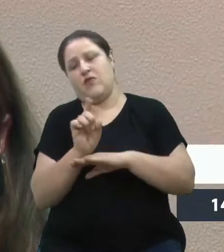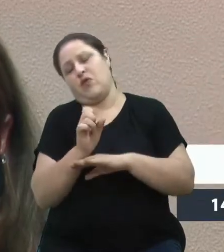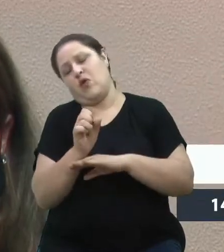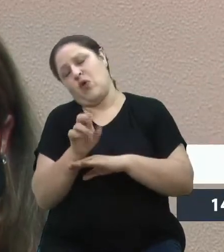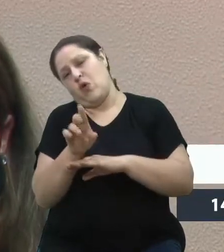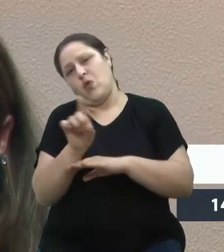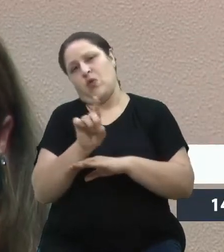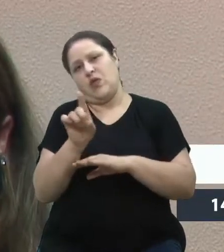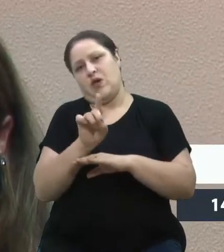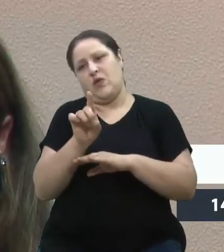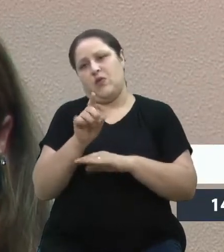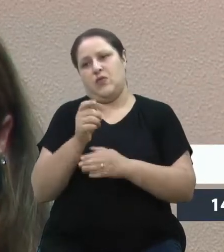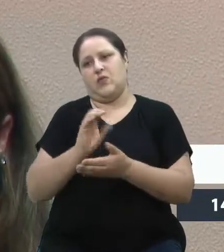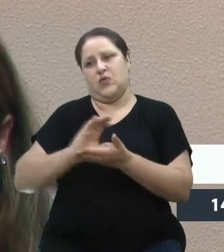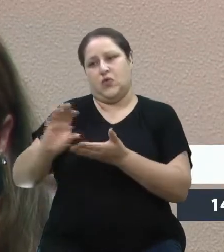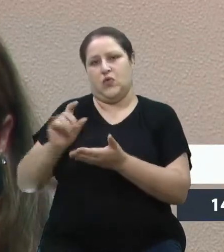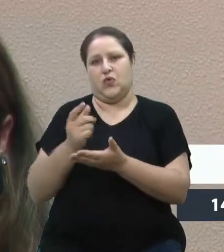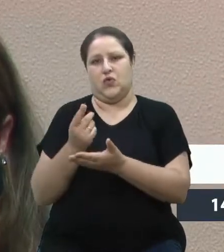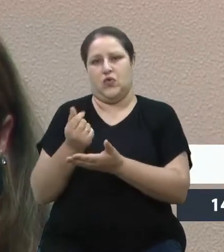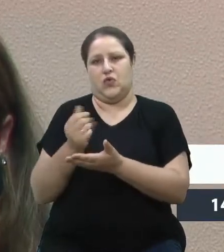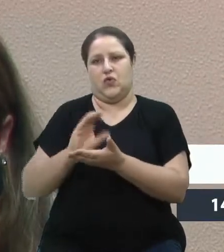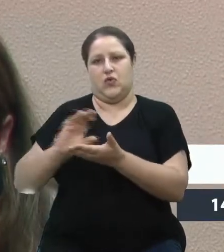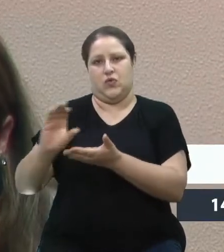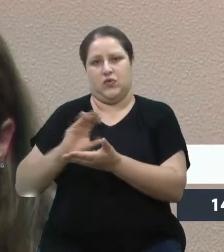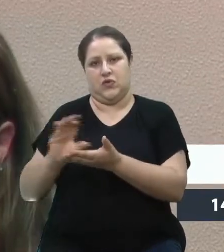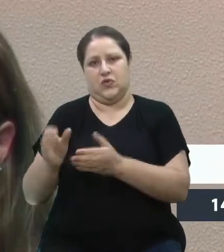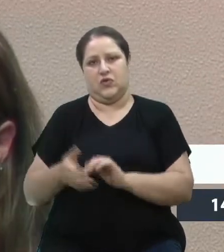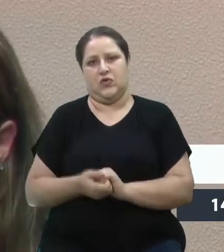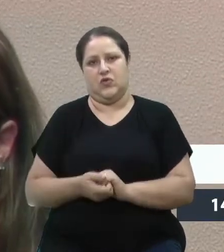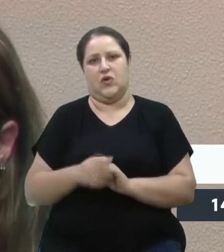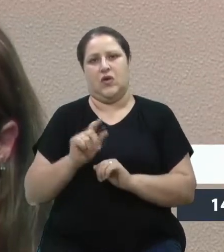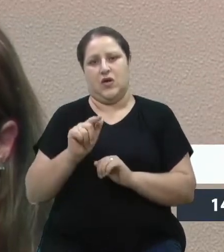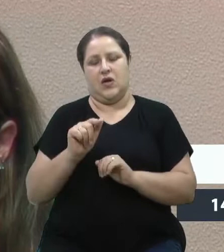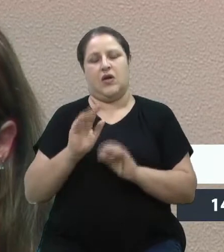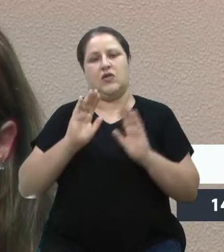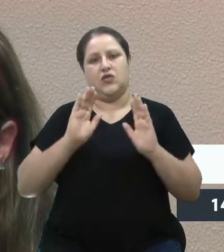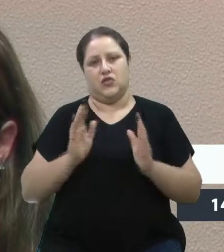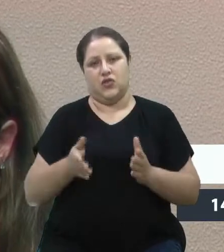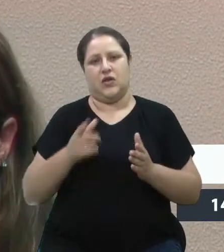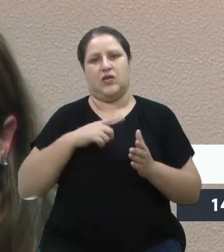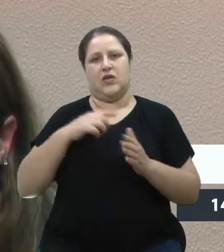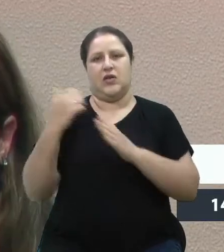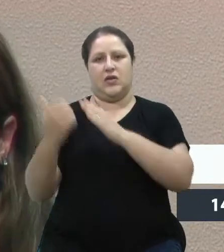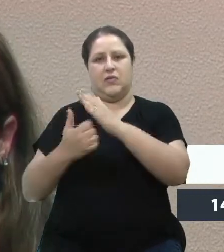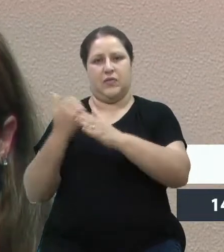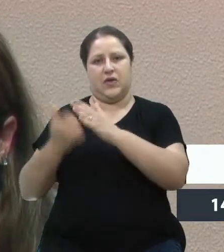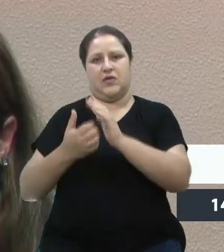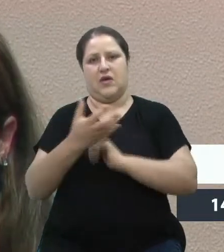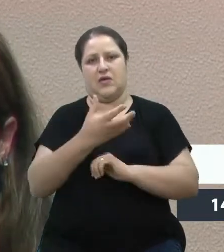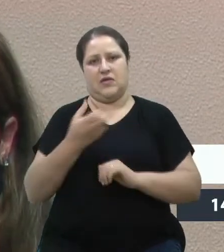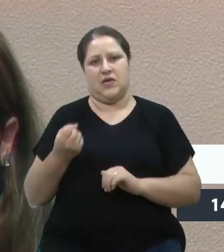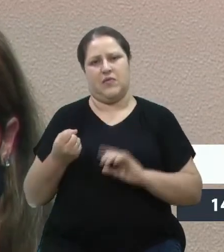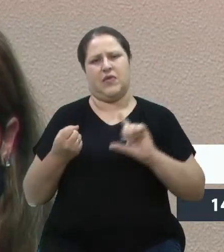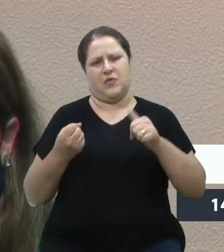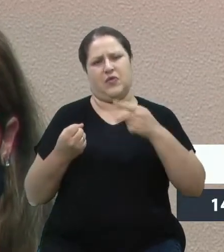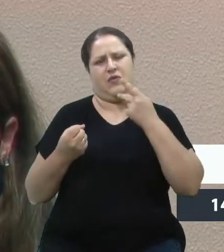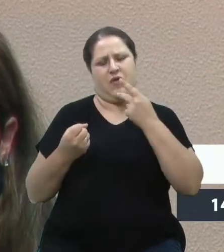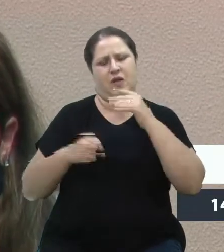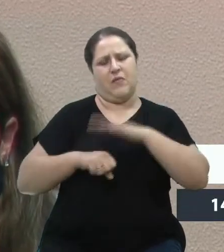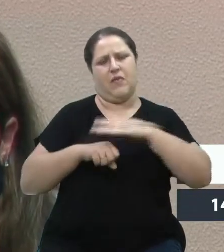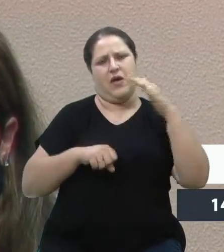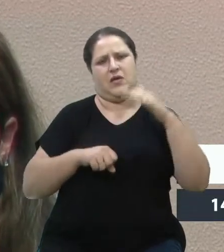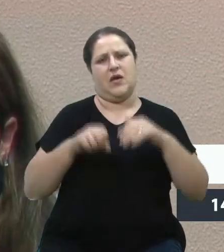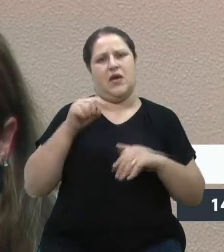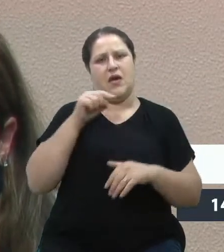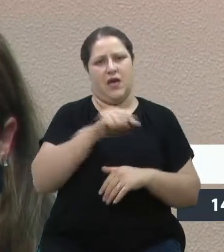operadora. É muito simples, a operadora já está recebendo. Então depois vamos manifestar mais. Mas essa